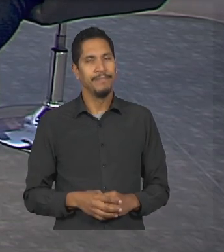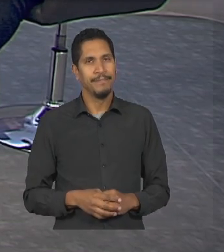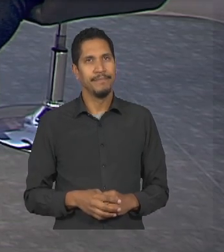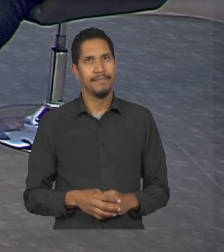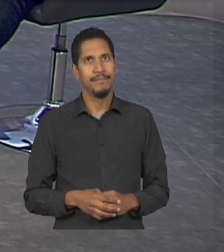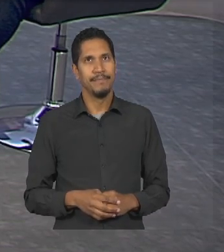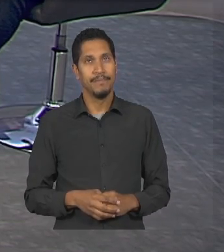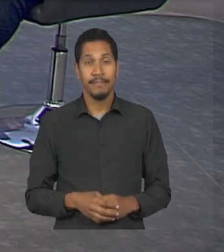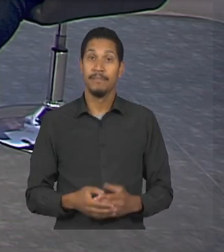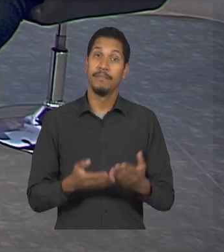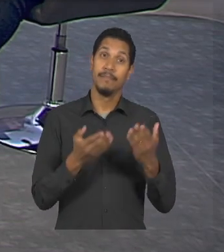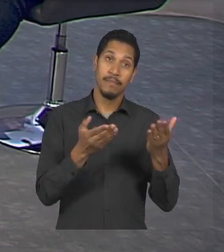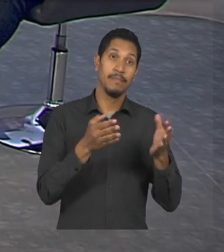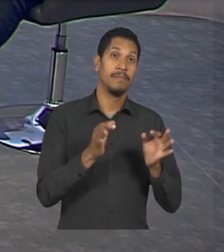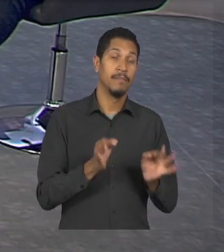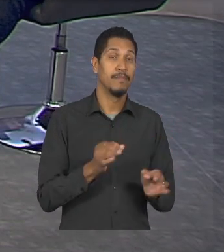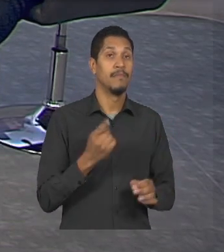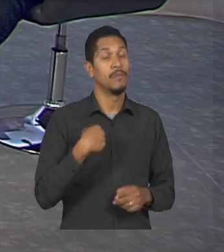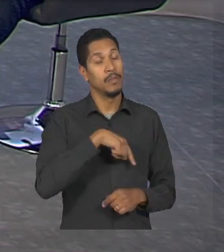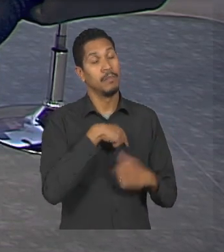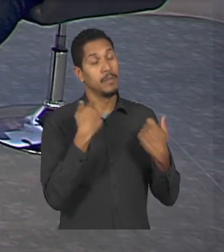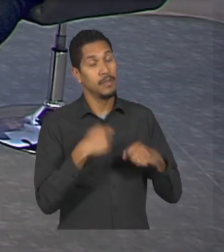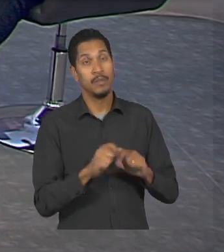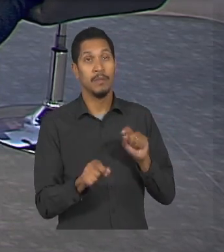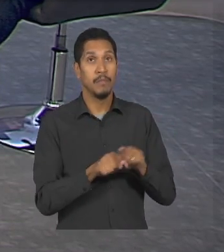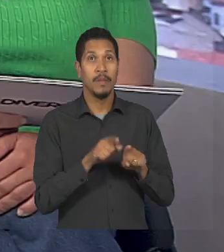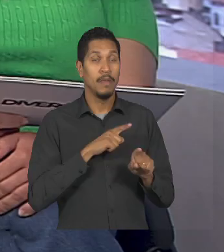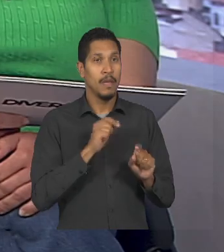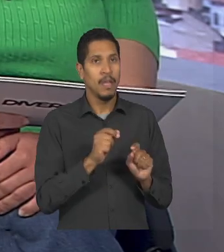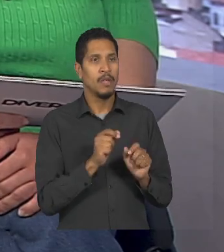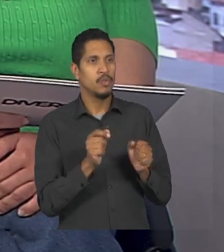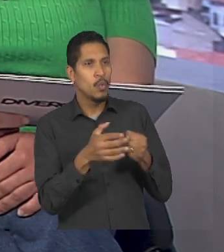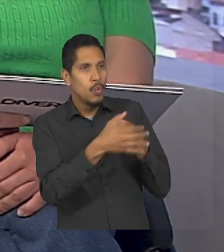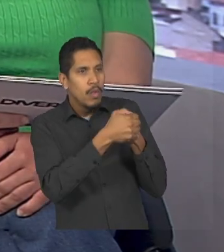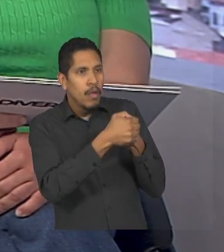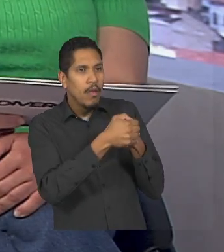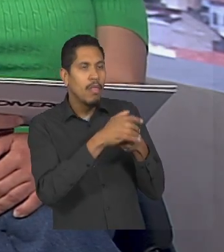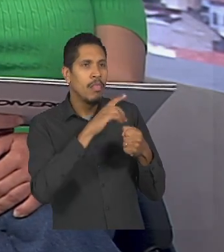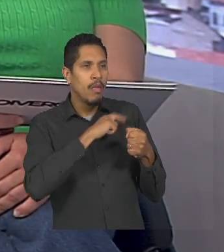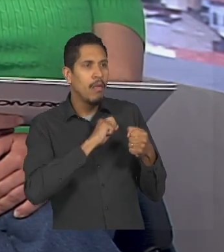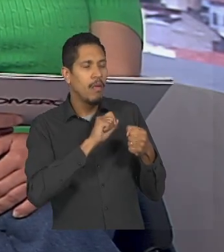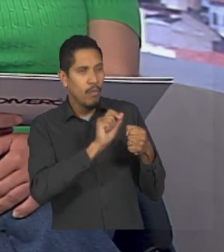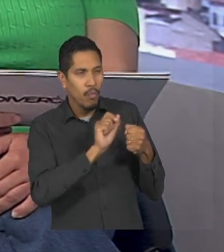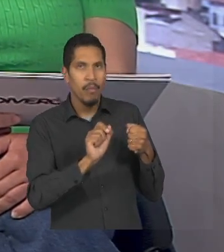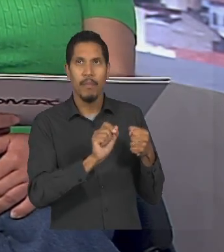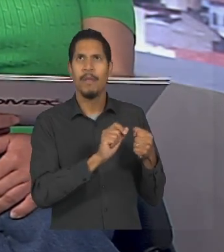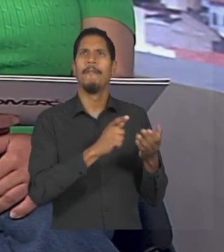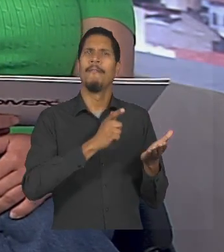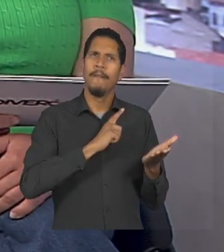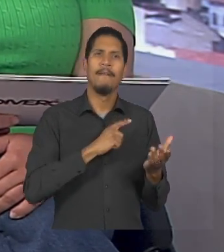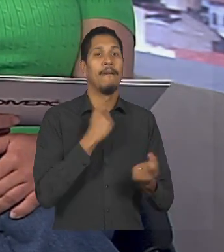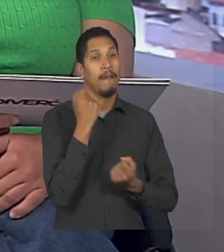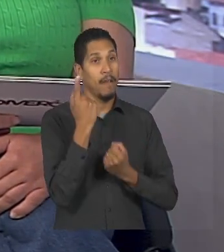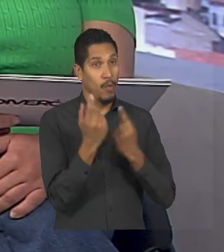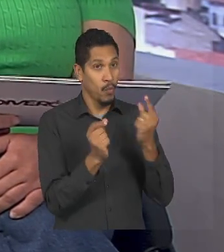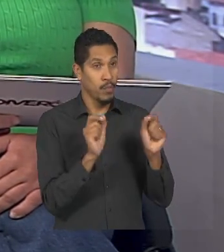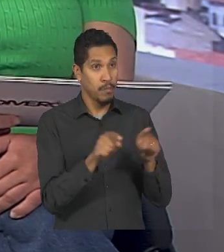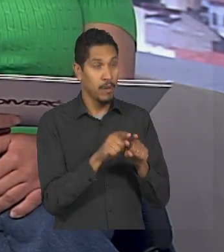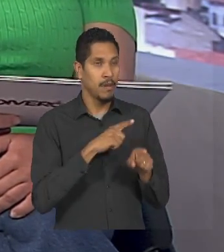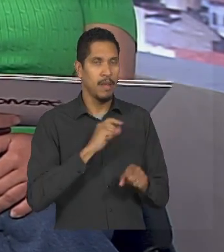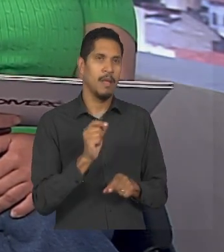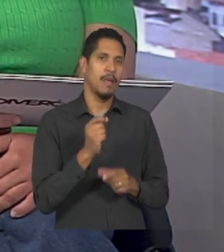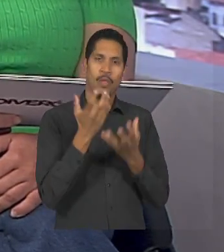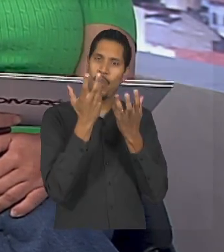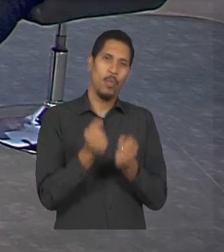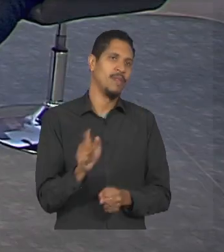e é justamente por isso que a gente tem que parar de invisibilizar ou até mesmo existe acho que também em alguns casos esse processo de negação